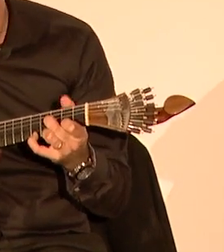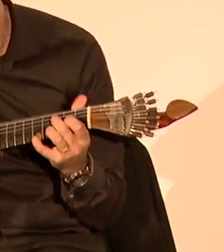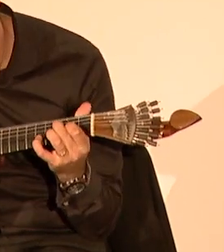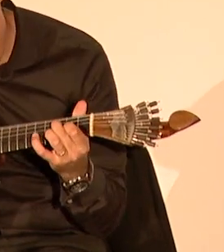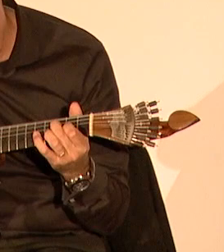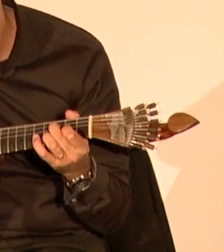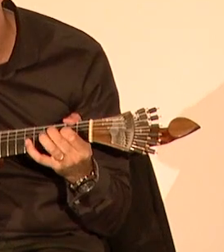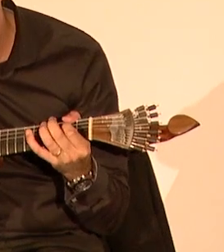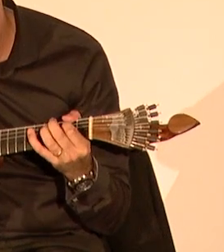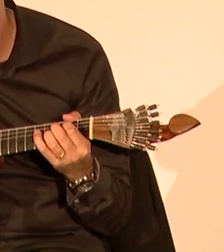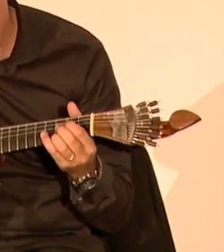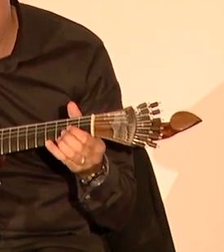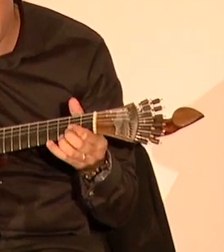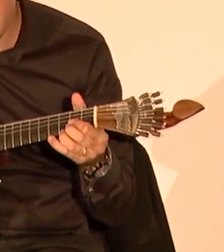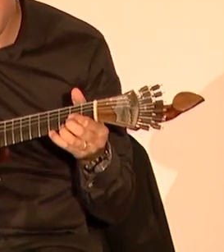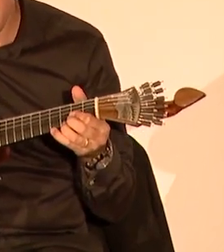que voltar para o Vitor